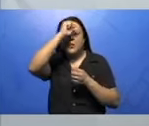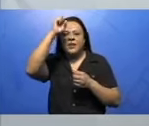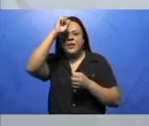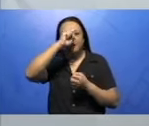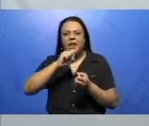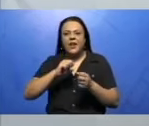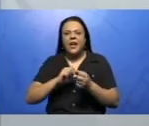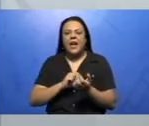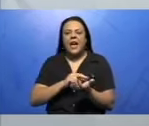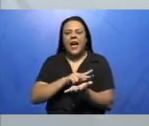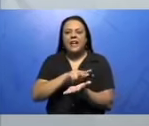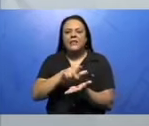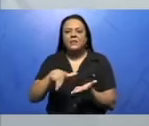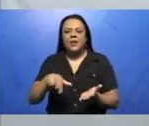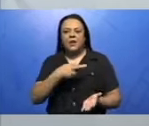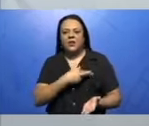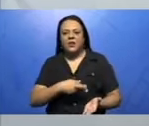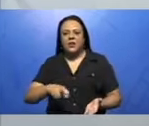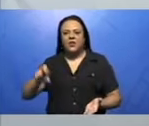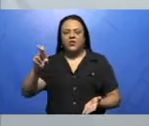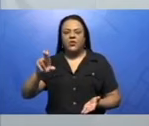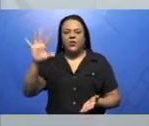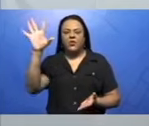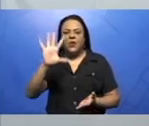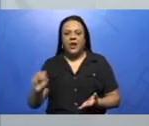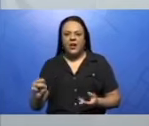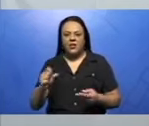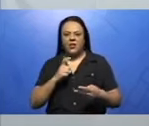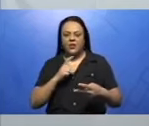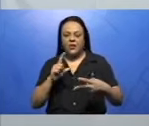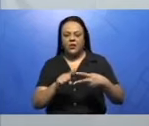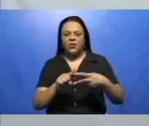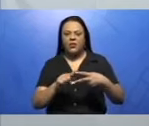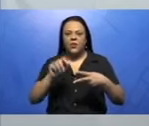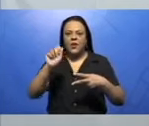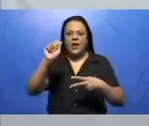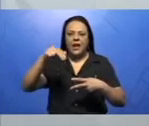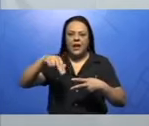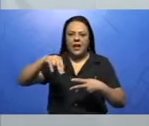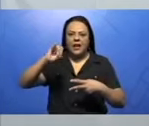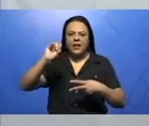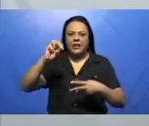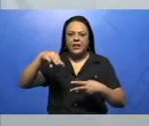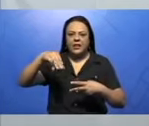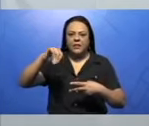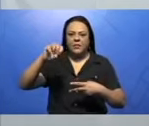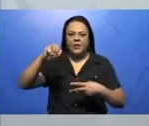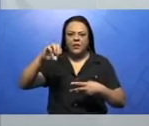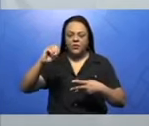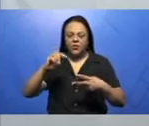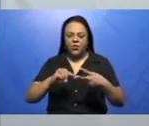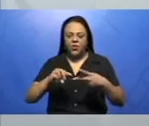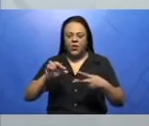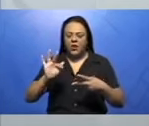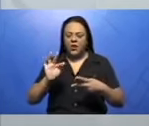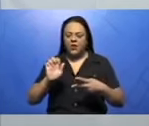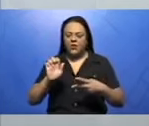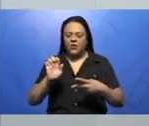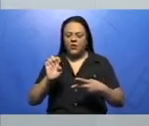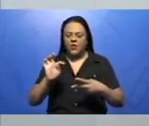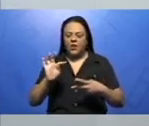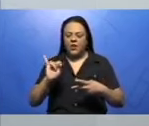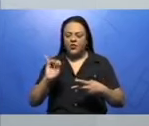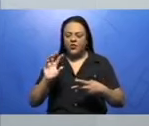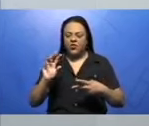religiosidade dessas tribos. São duas formas, o animismo e o fetichismo. Vamos ver